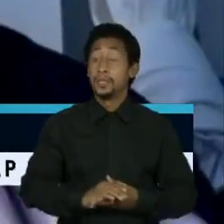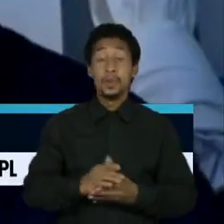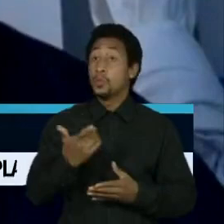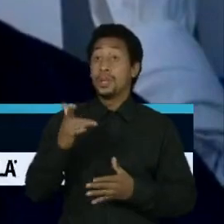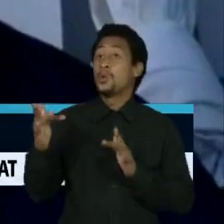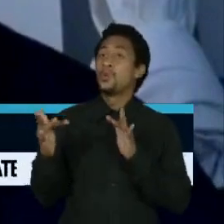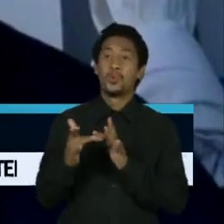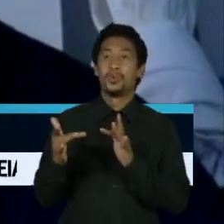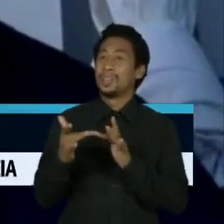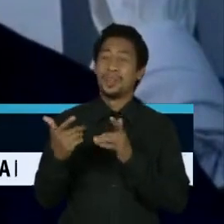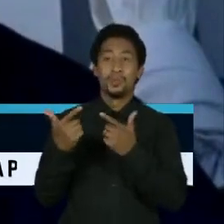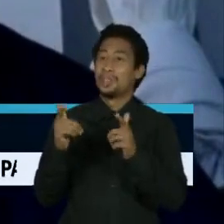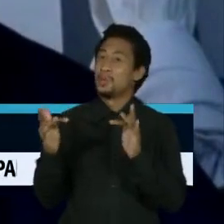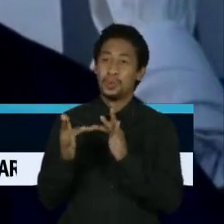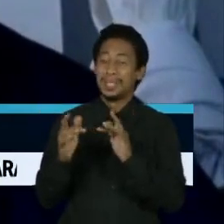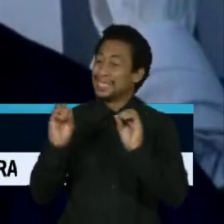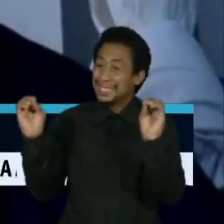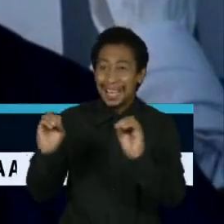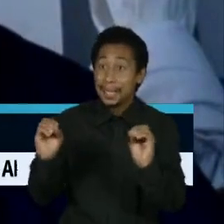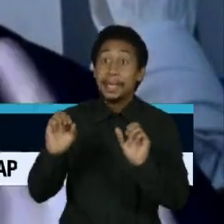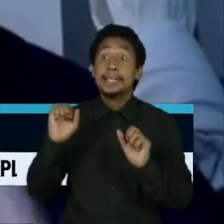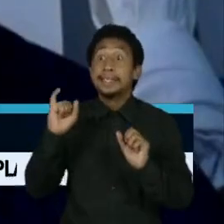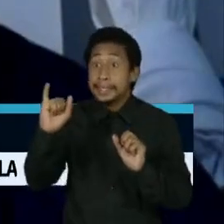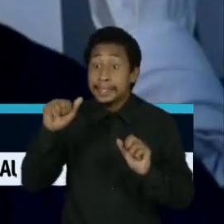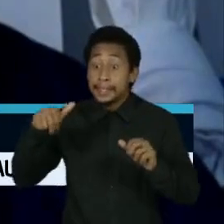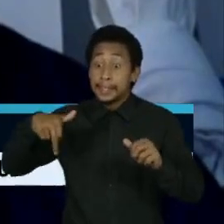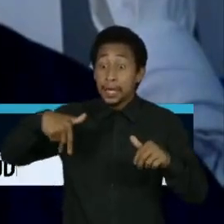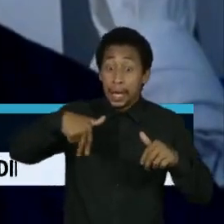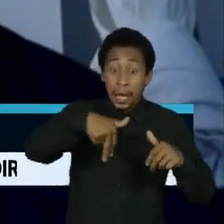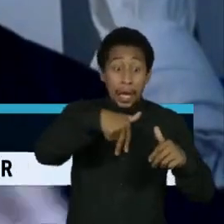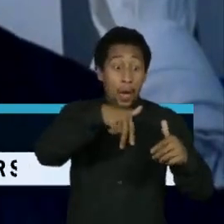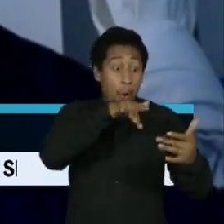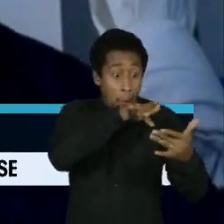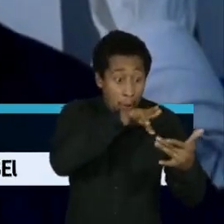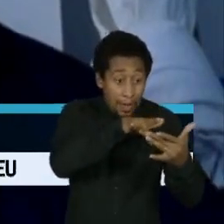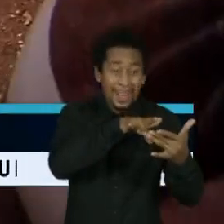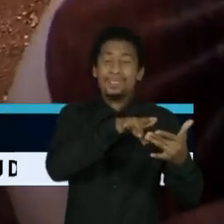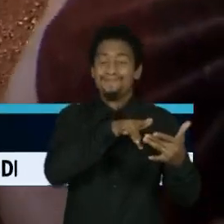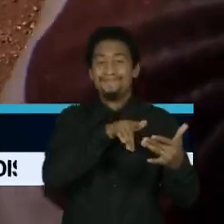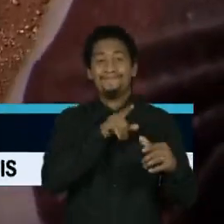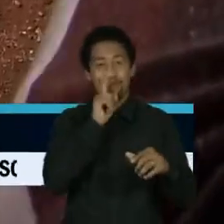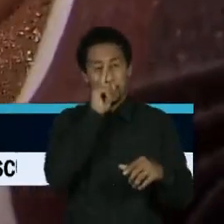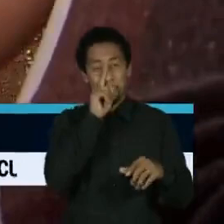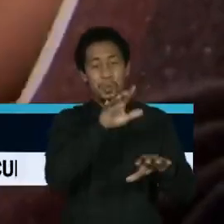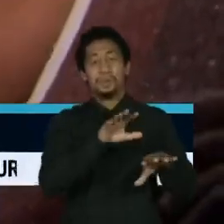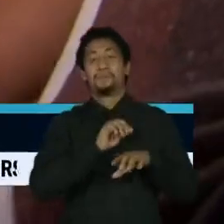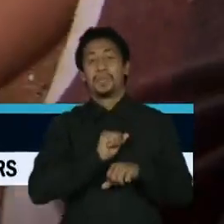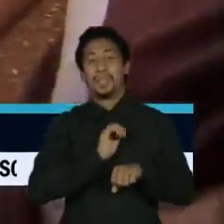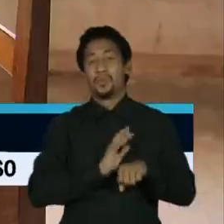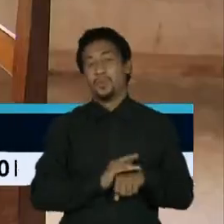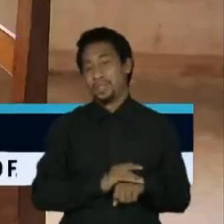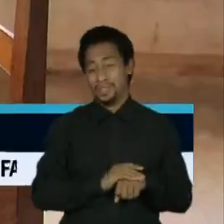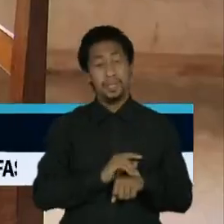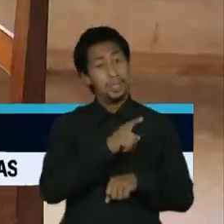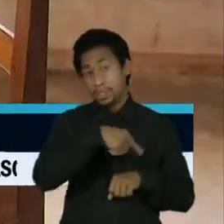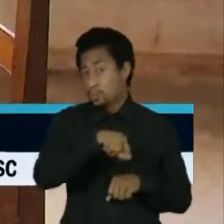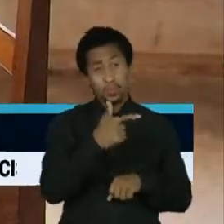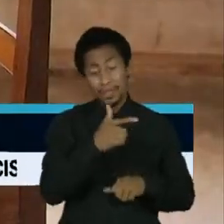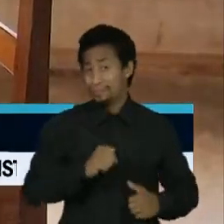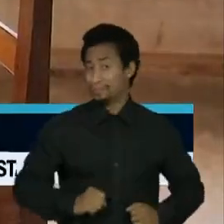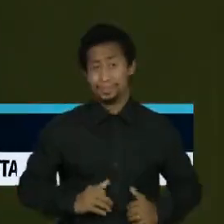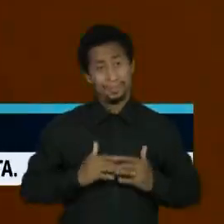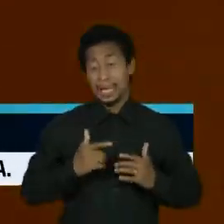pode significar a morte desses indígenas, porque eles não têm imunidade a doenças simples, como, por exemplo, uma gripe.